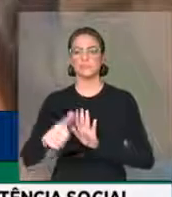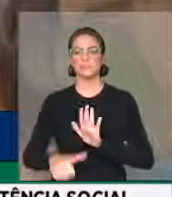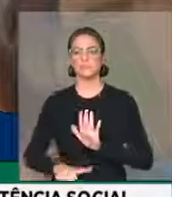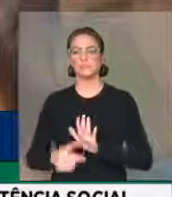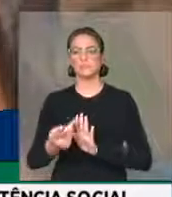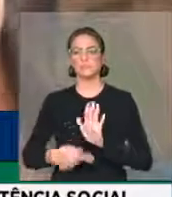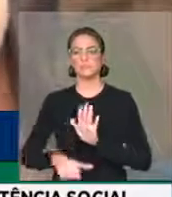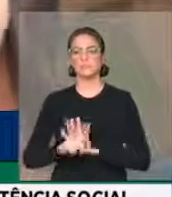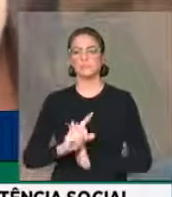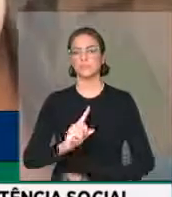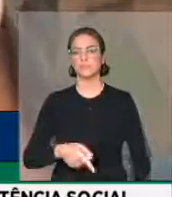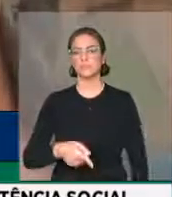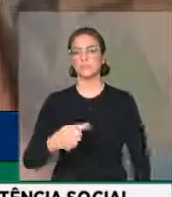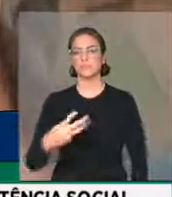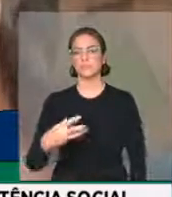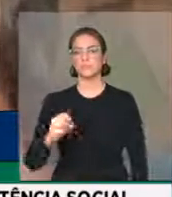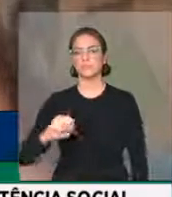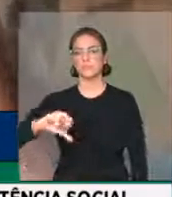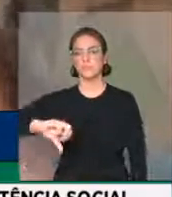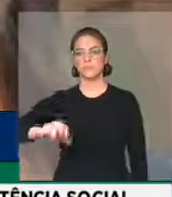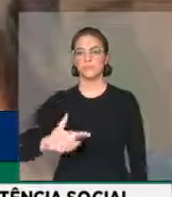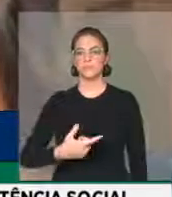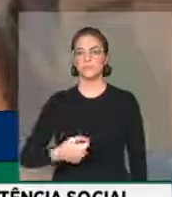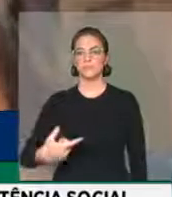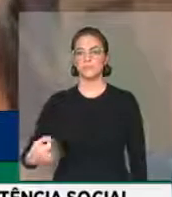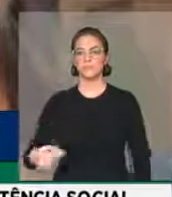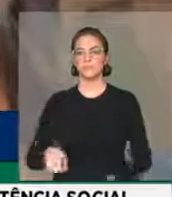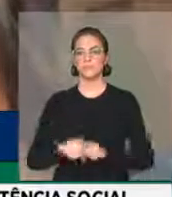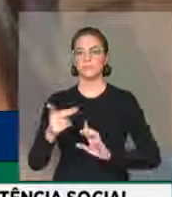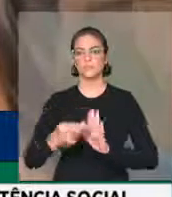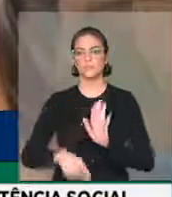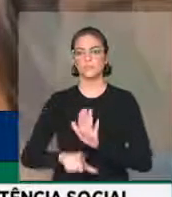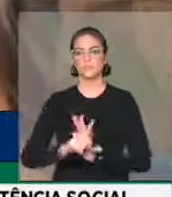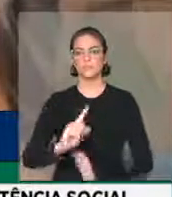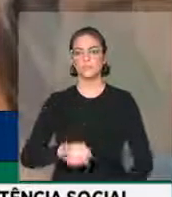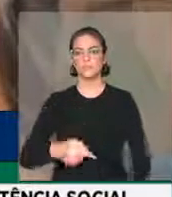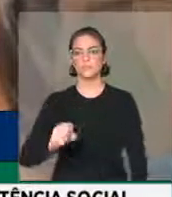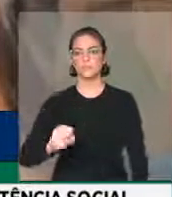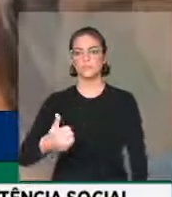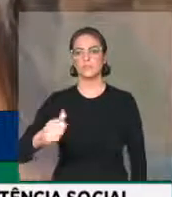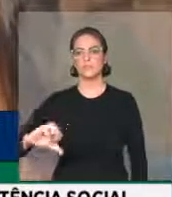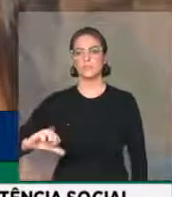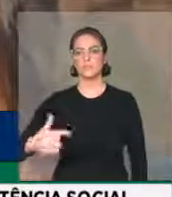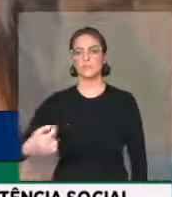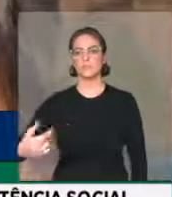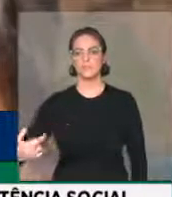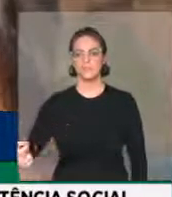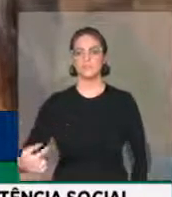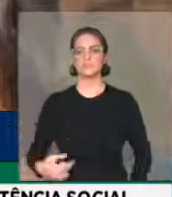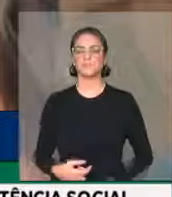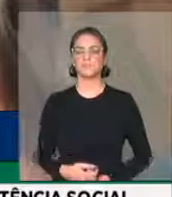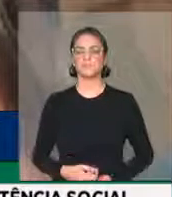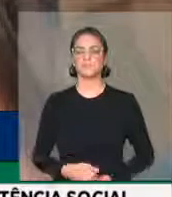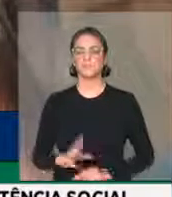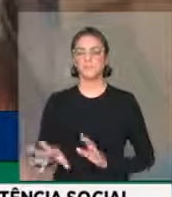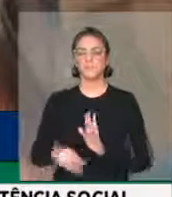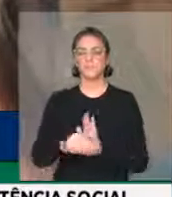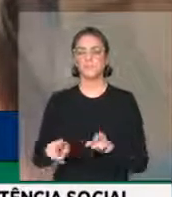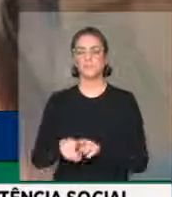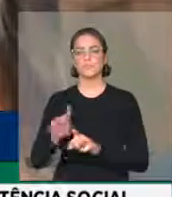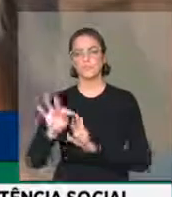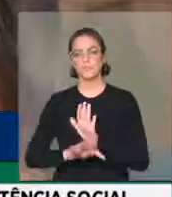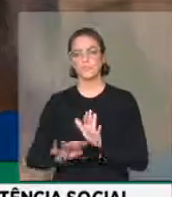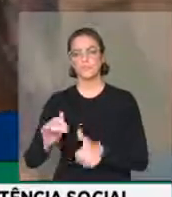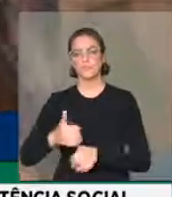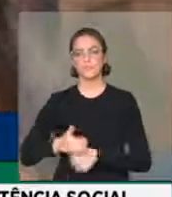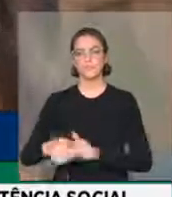de lei nº 1389 de 2020, do projeto de lei nº 1819 de 2020, apensado e do substitutivo